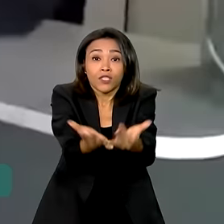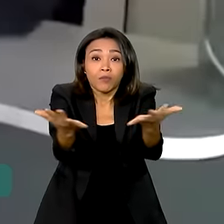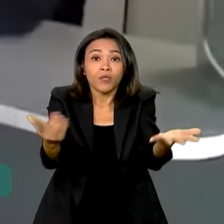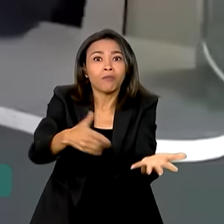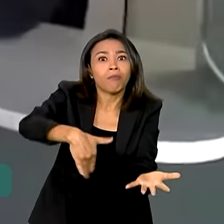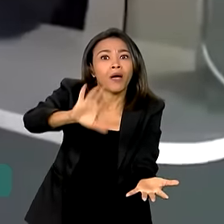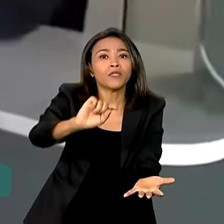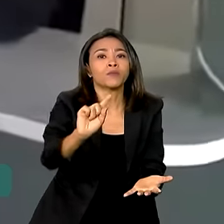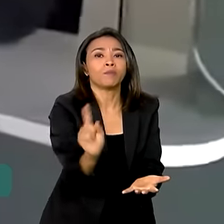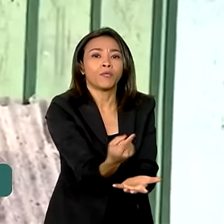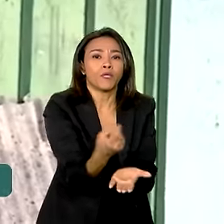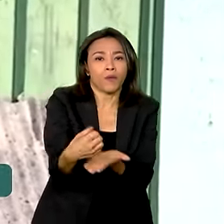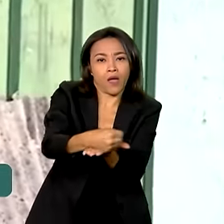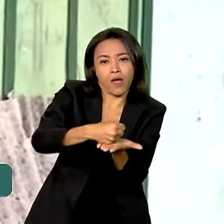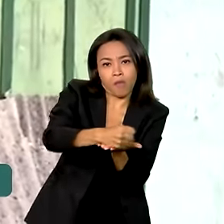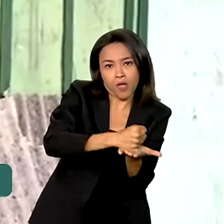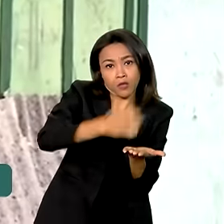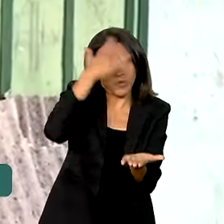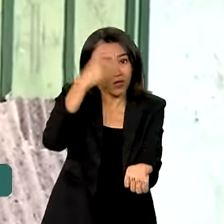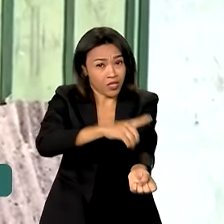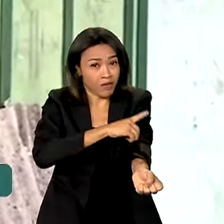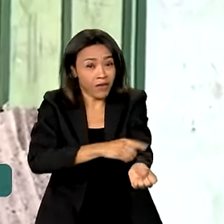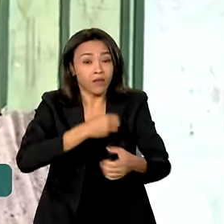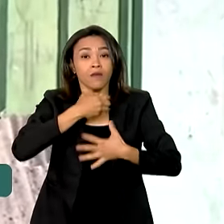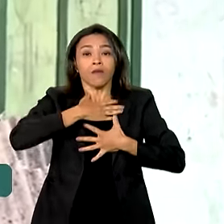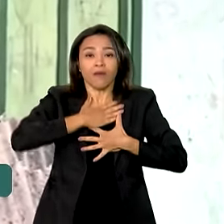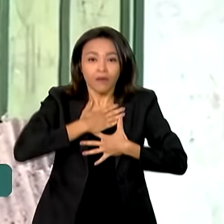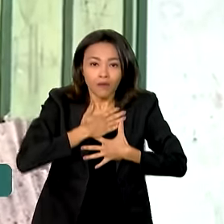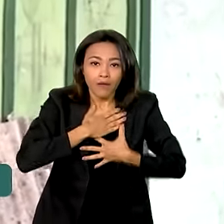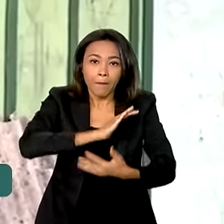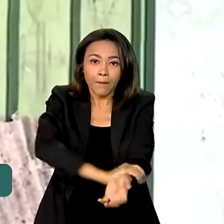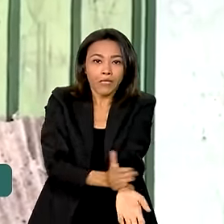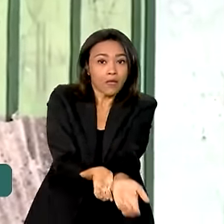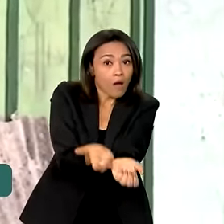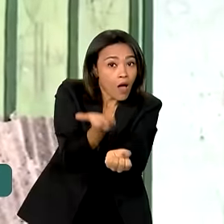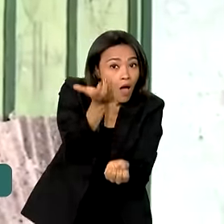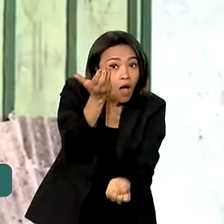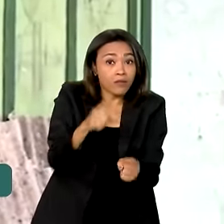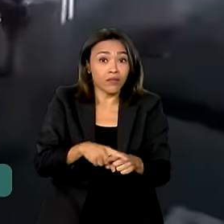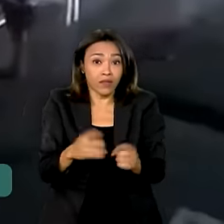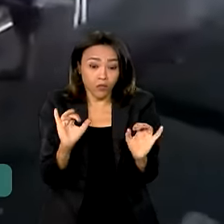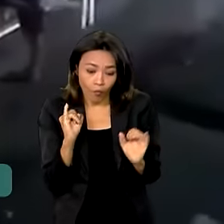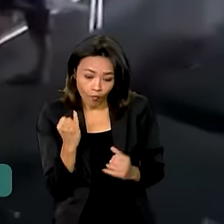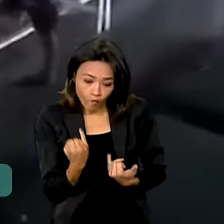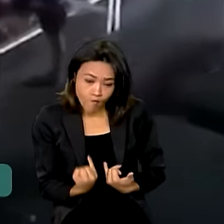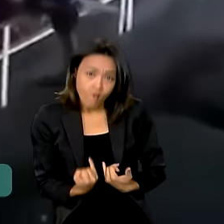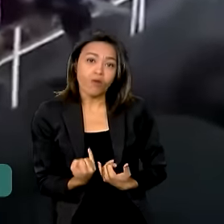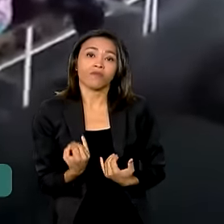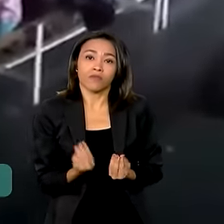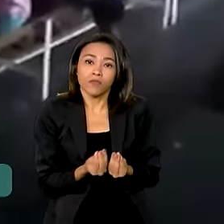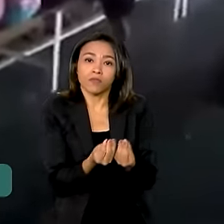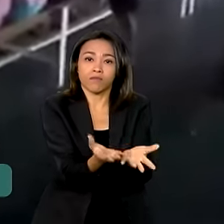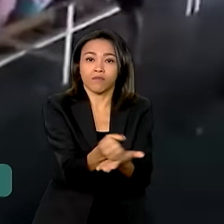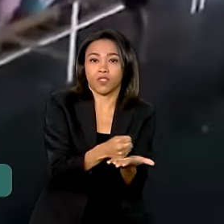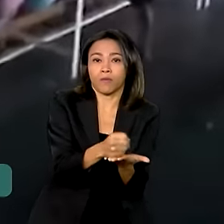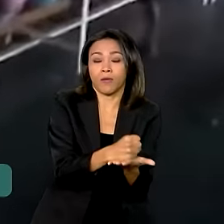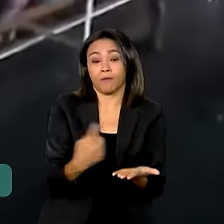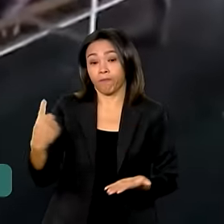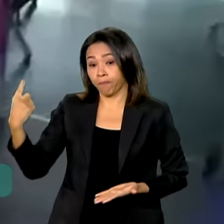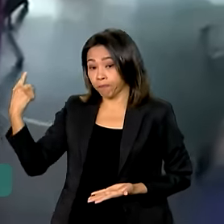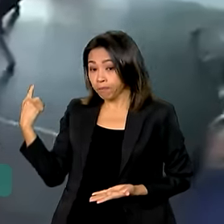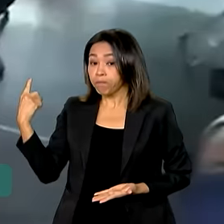medicamentos para diabetes, asma, pressão alta e desnutrição. O navio de assistência